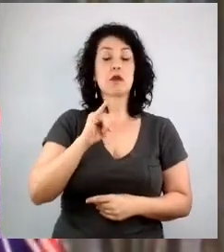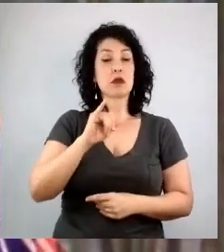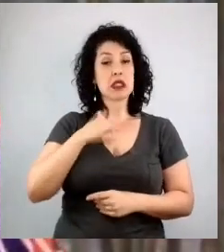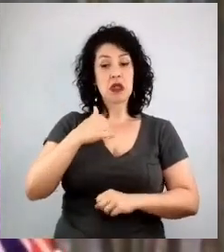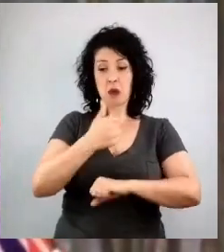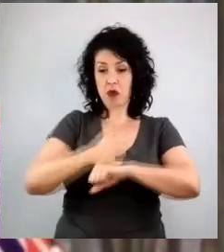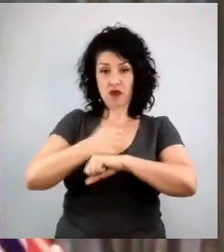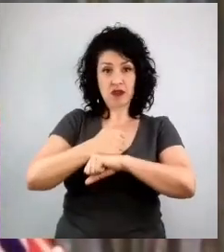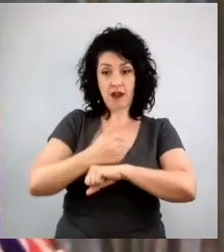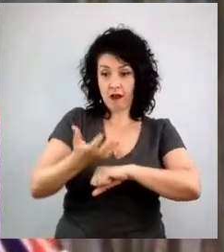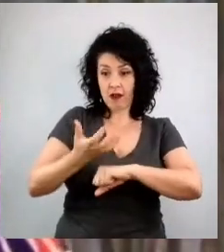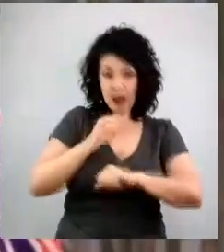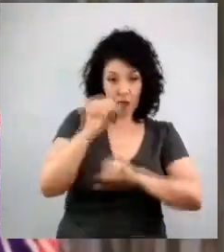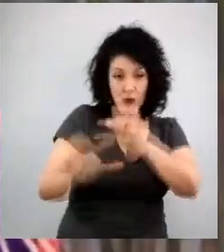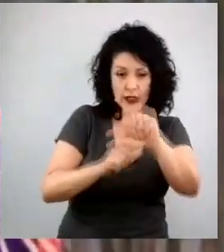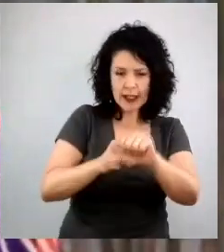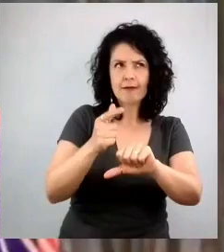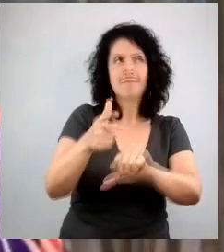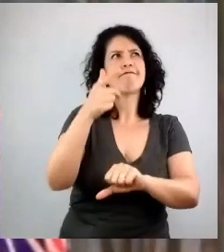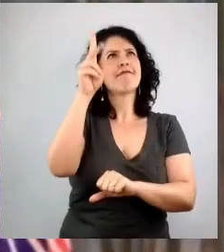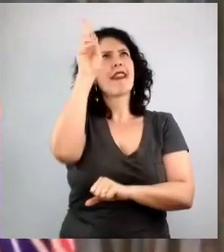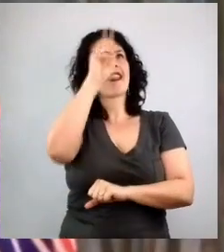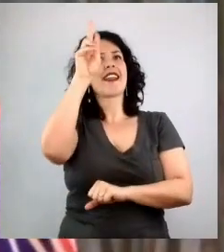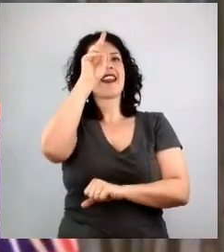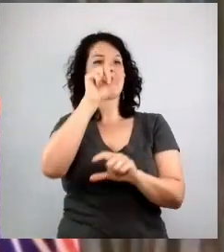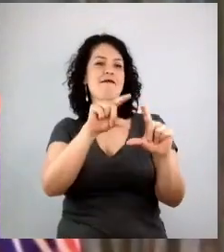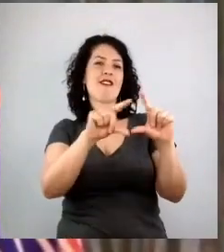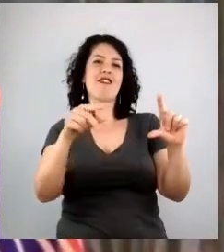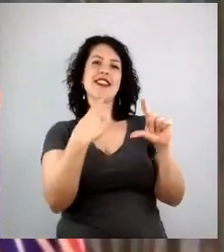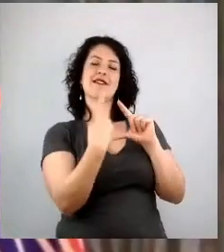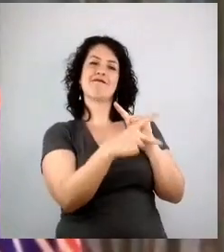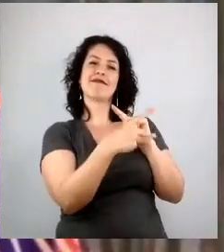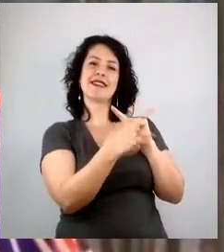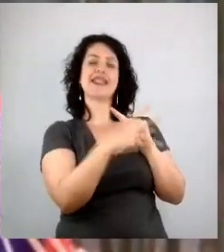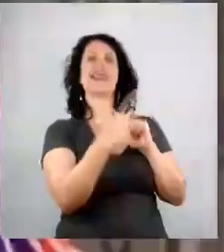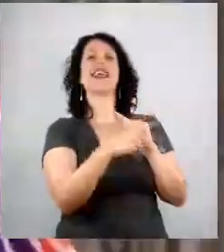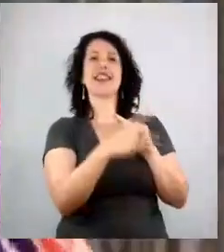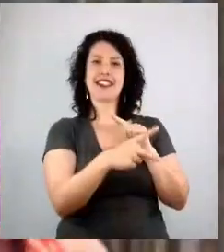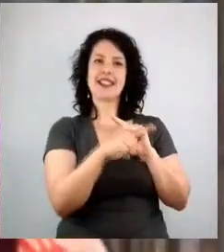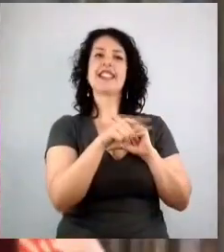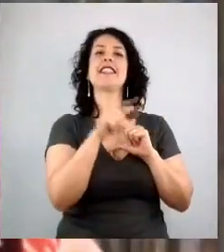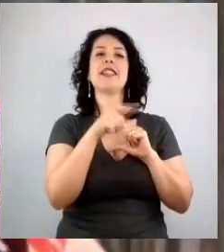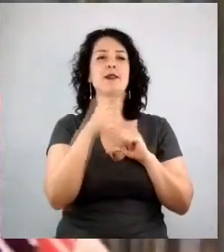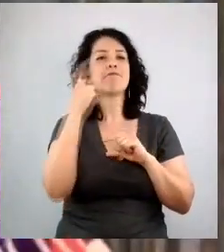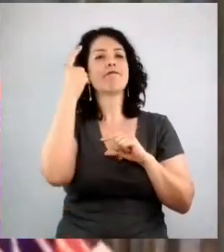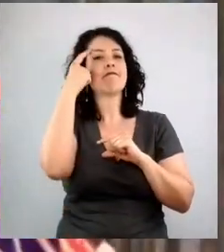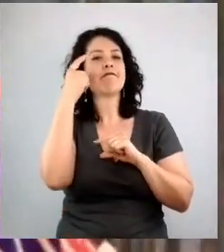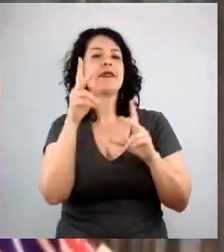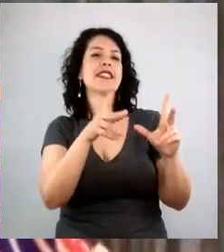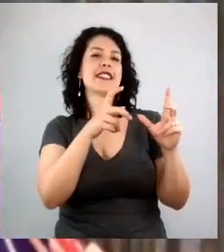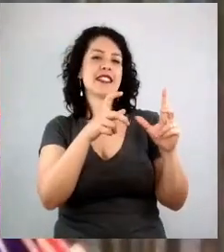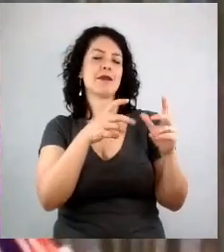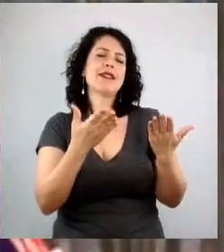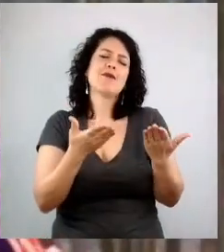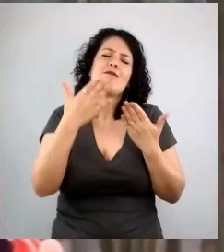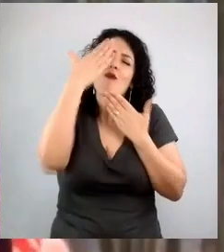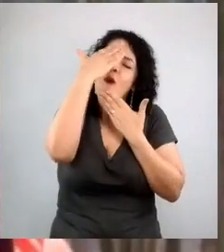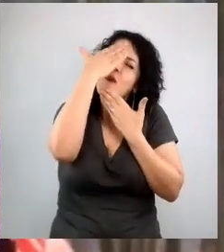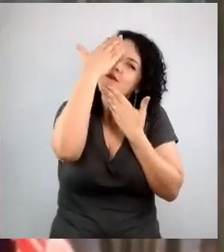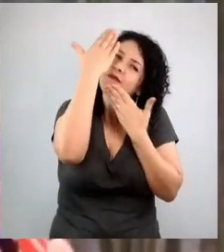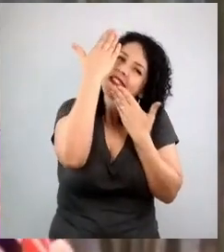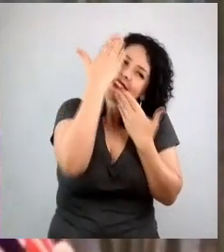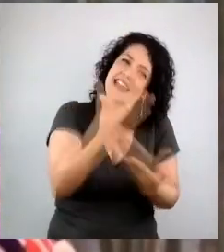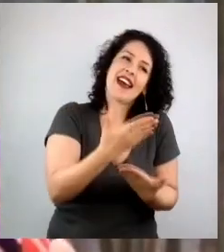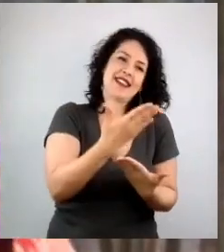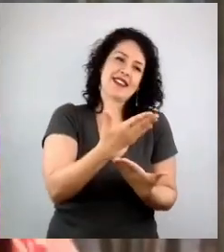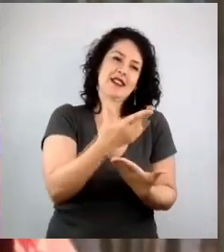frase em muitos momentos da minha vida, assim, até hoje. Então, Nina, obrigadíssima, assim, por esse